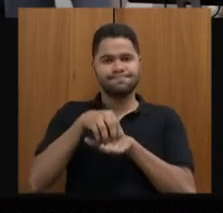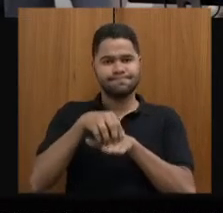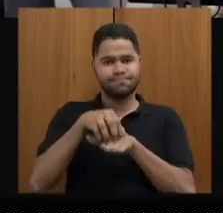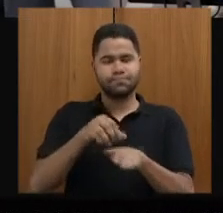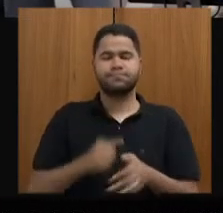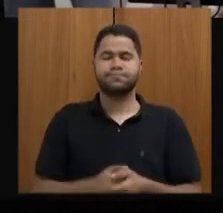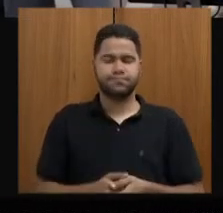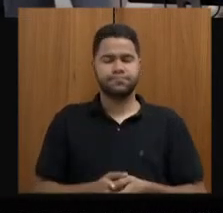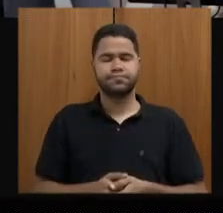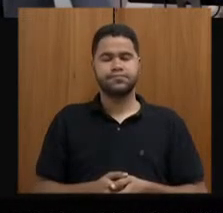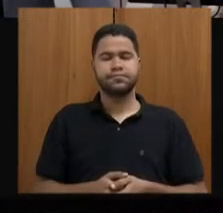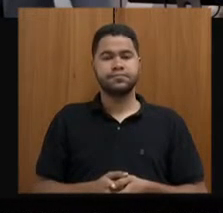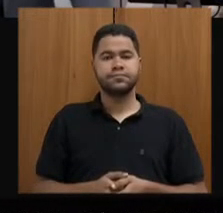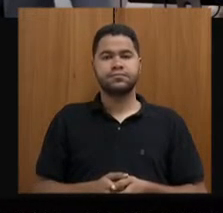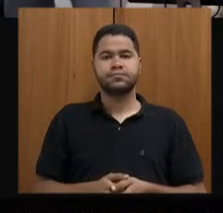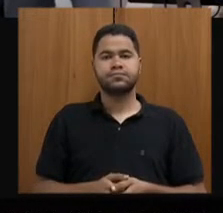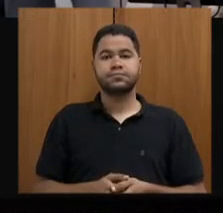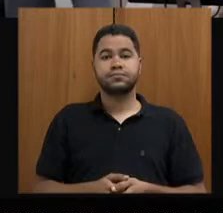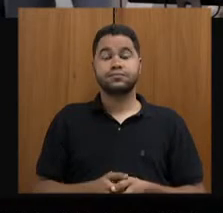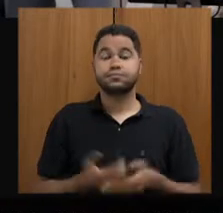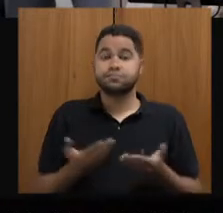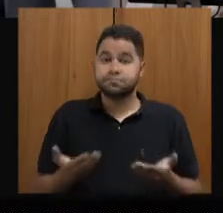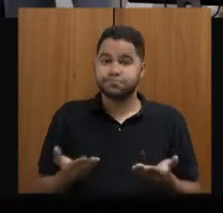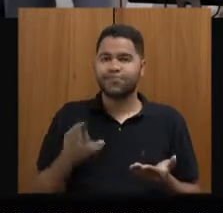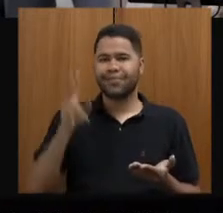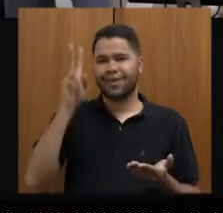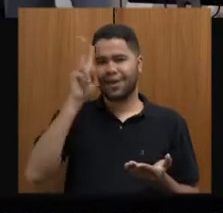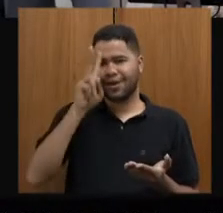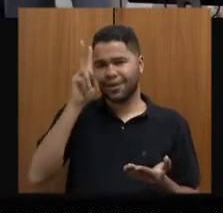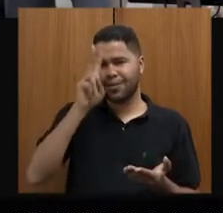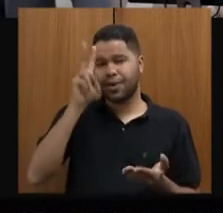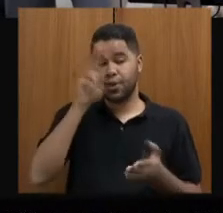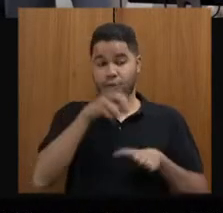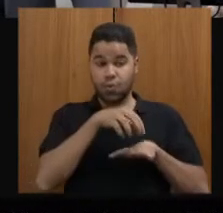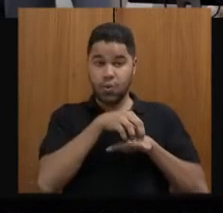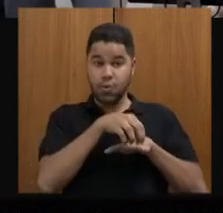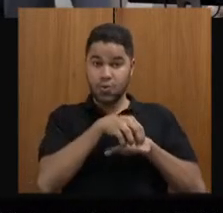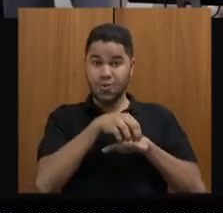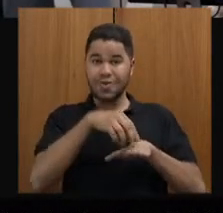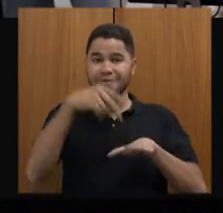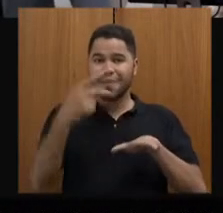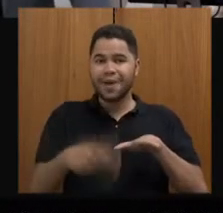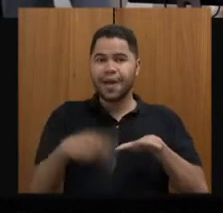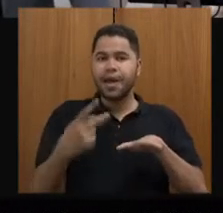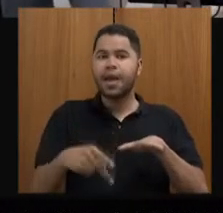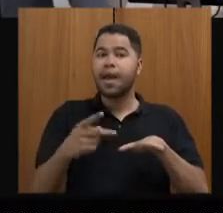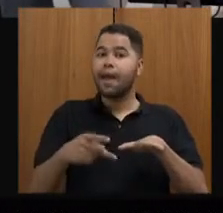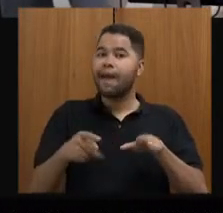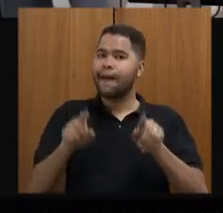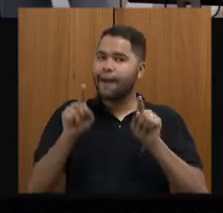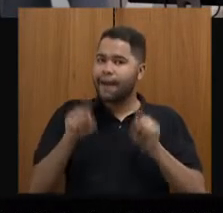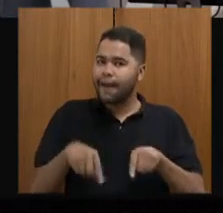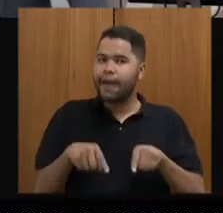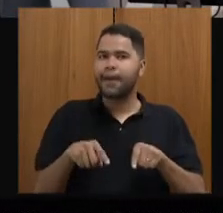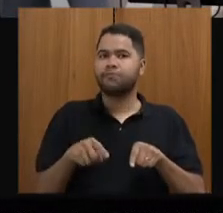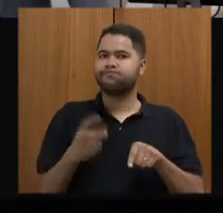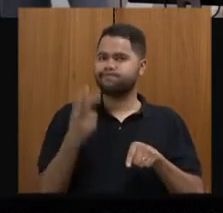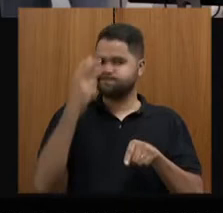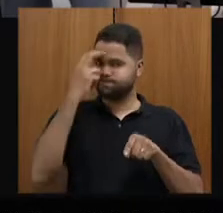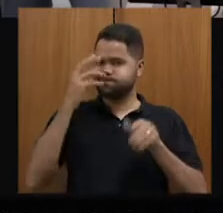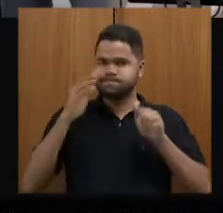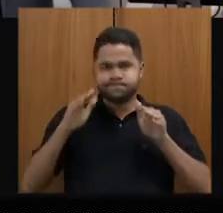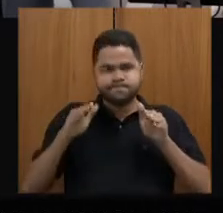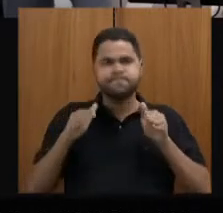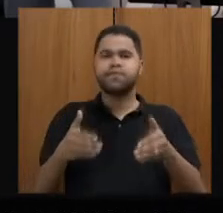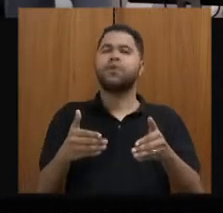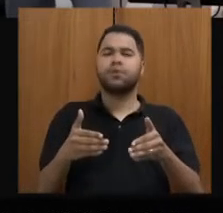Lembrando que esse turismo que temos aqui é um turismo eminentemente cultural. Nós somos